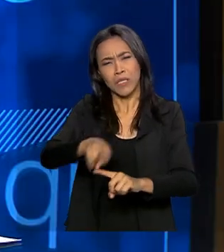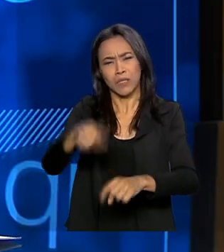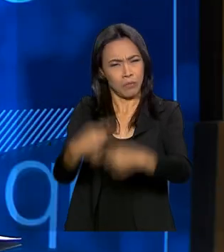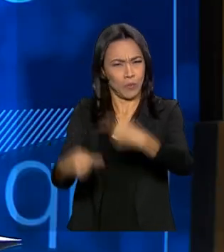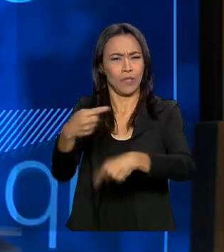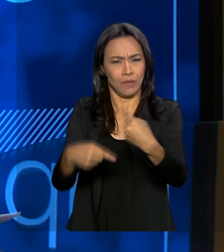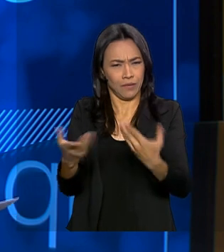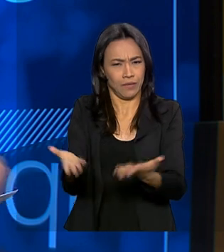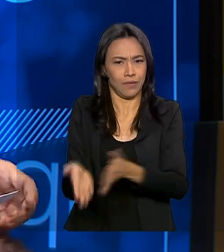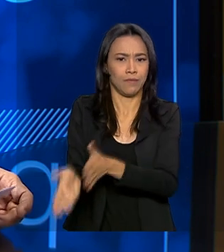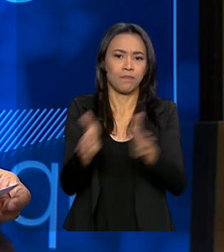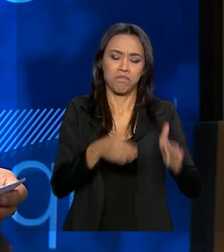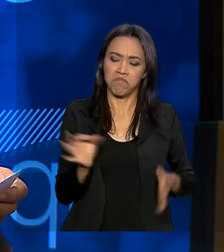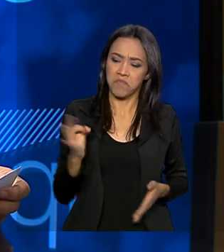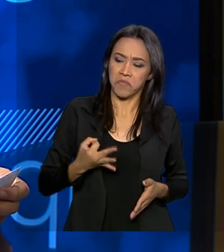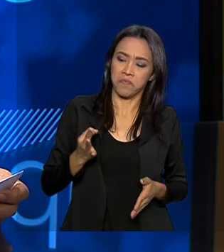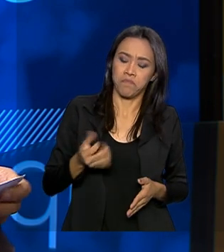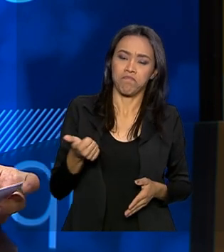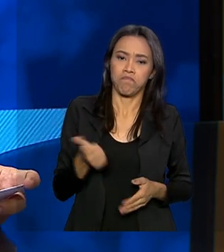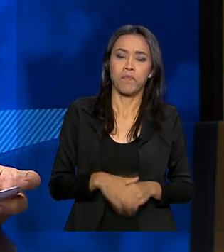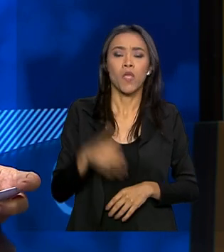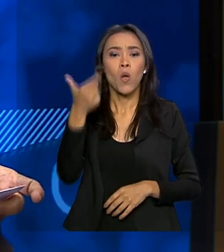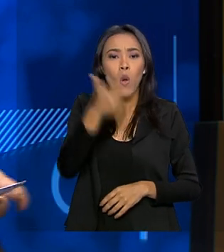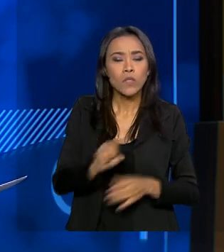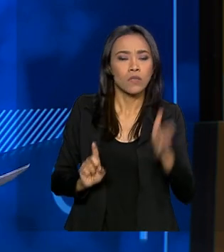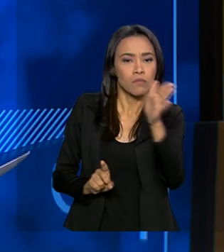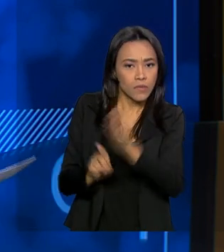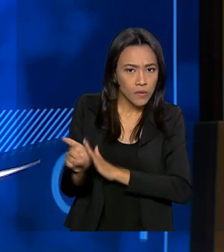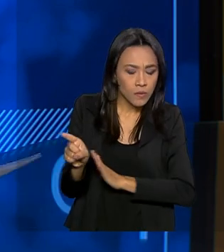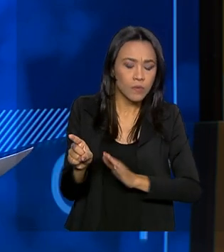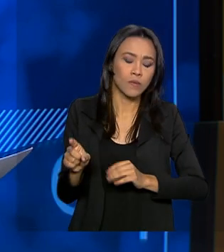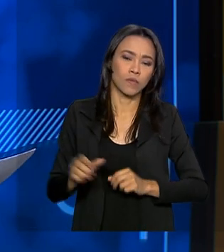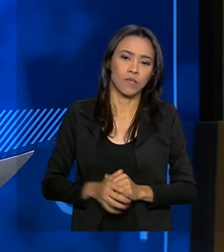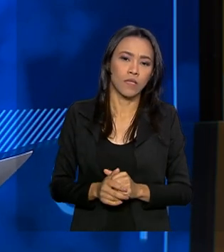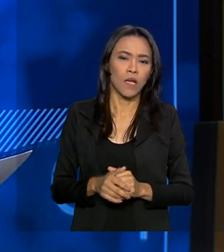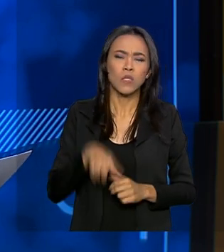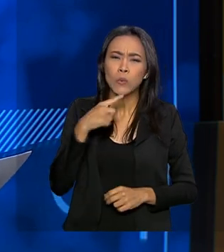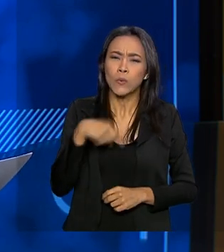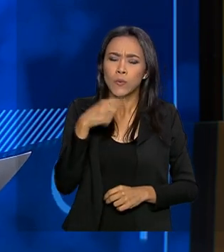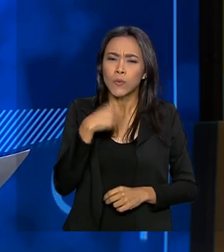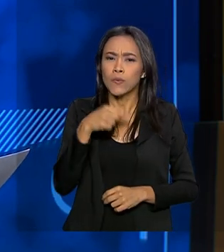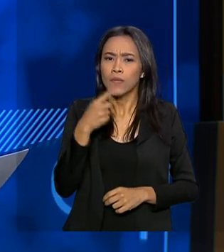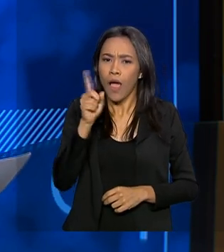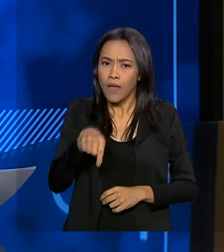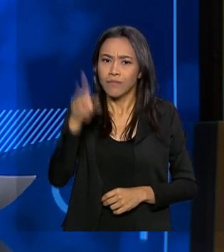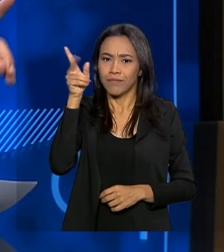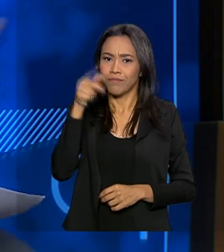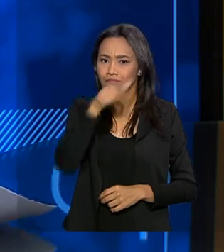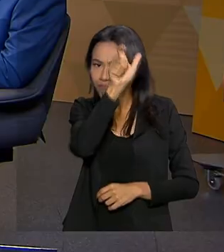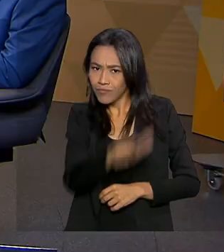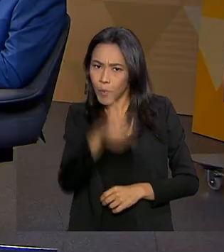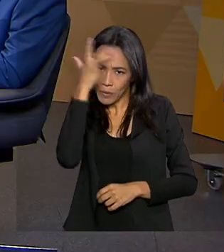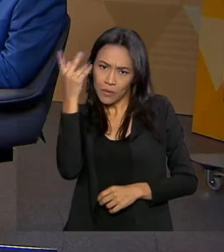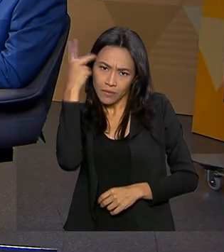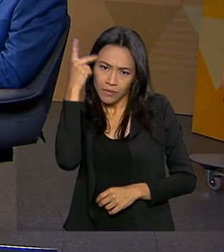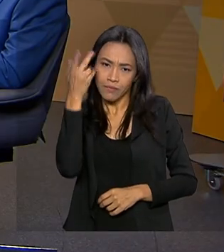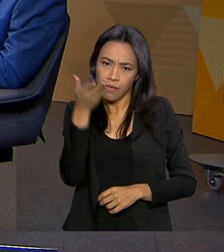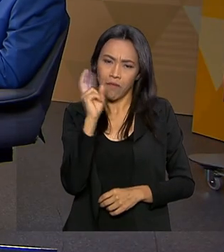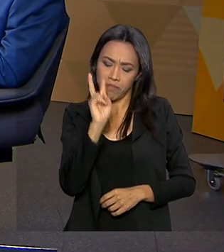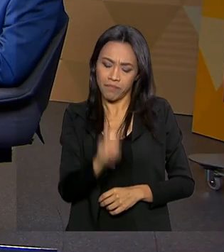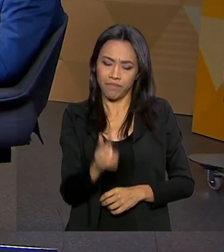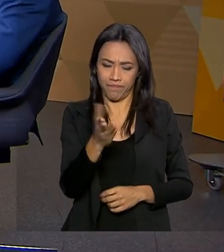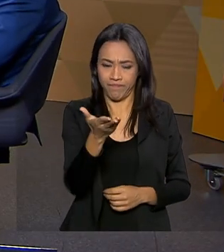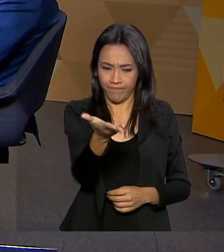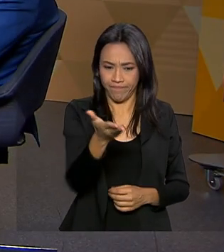Perfeito. Bom, agora nós vamos a mais uma pergunta. A dúvida vem de São Paulo. Vamos acompanhar aqui